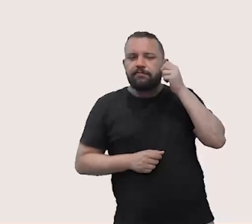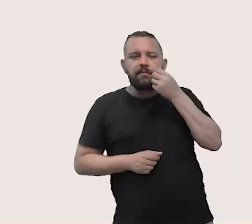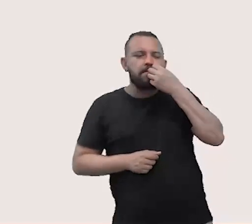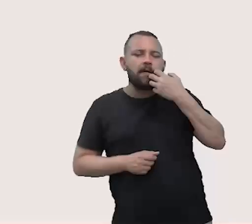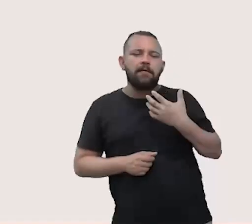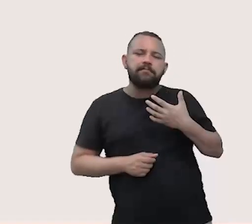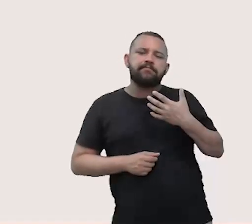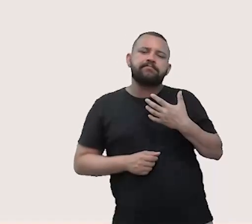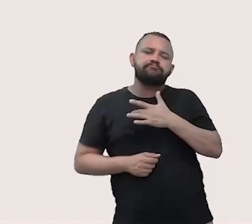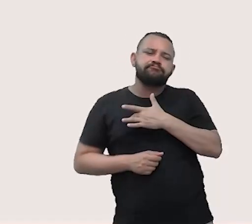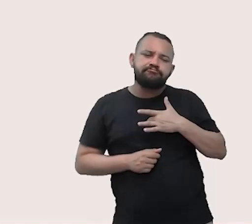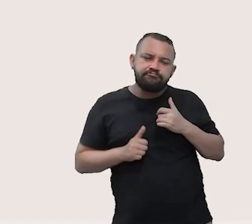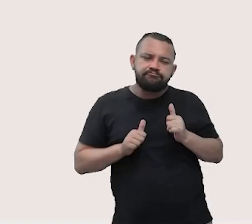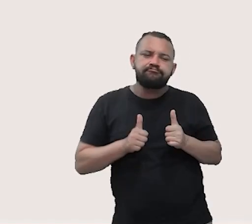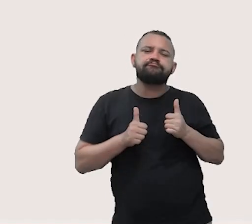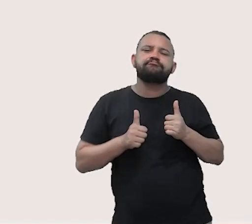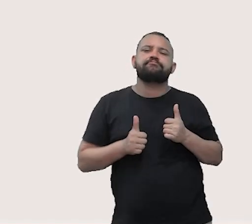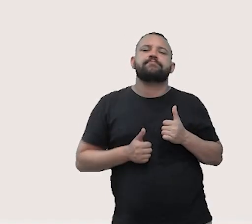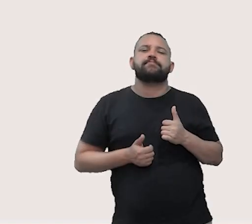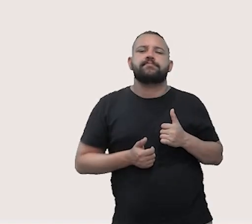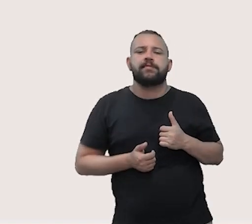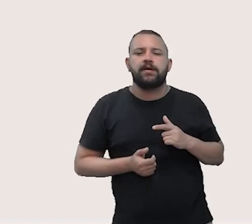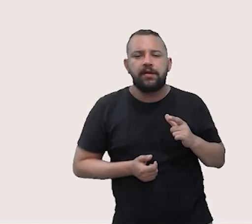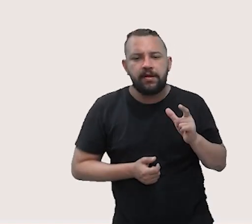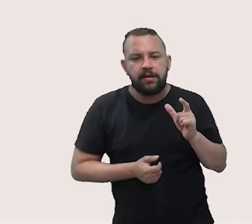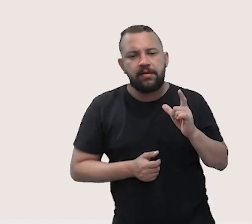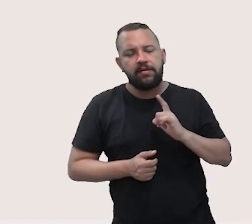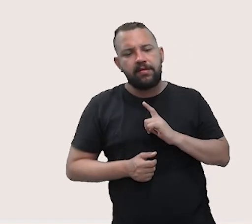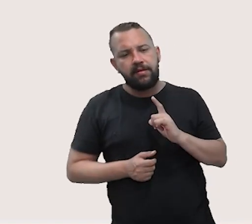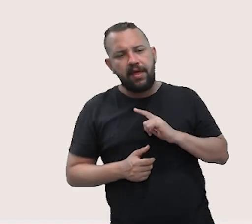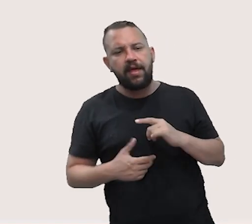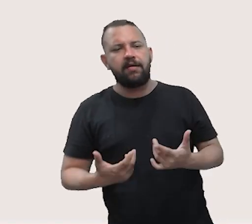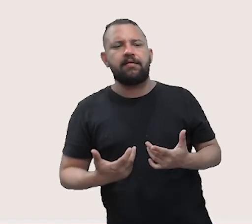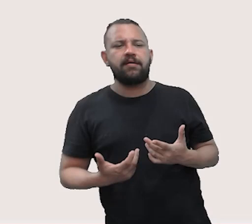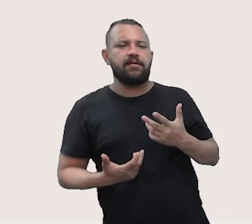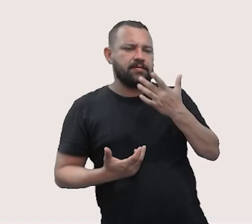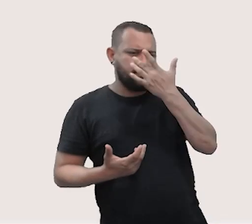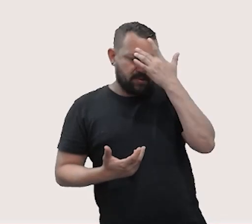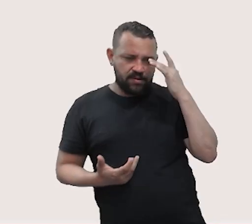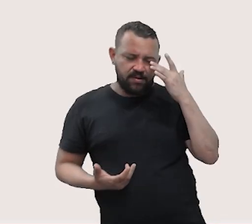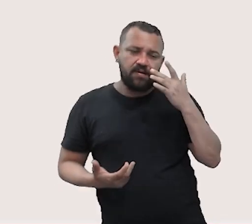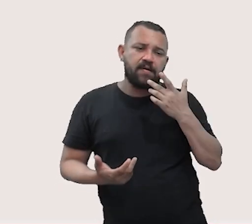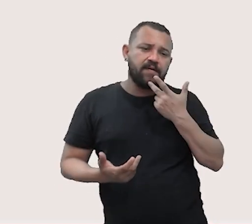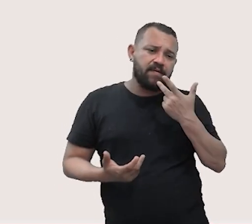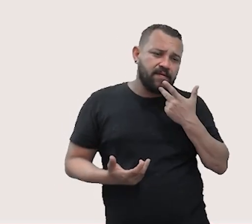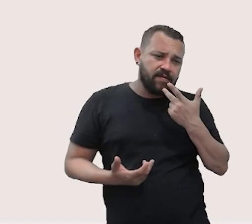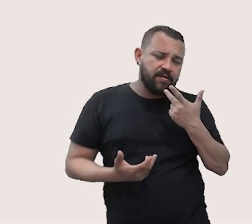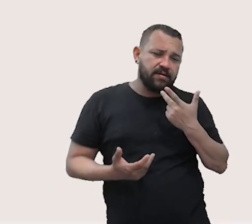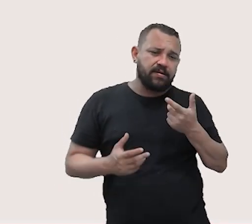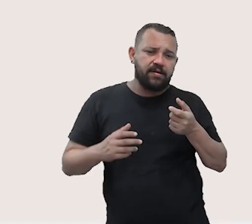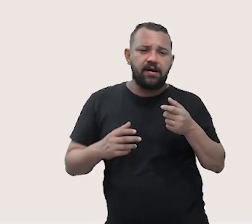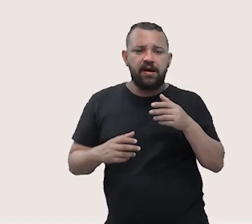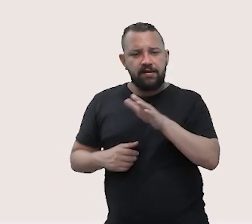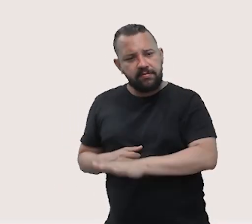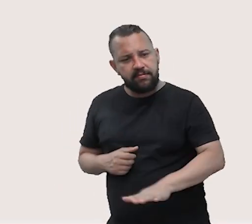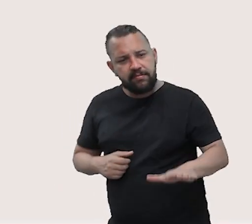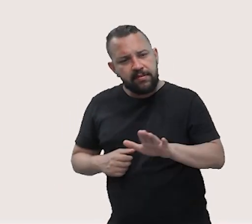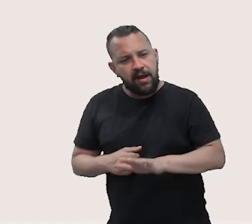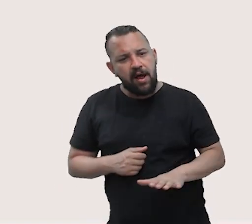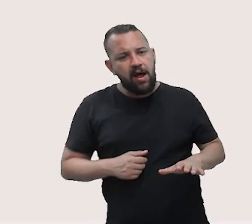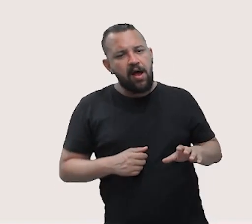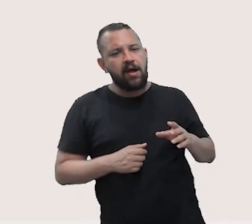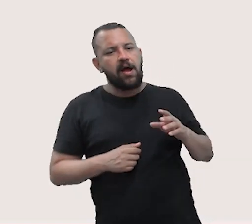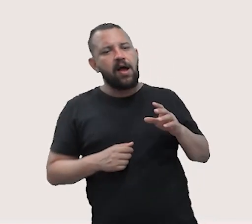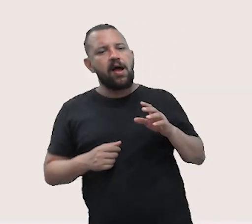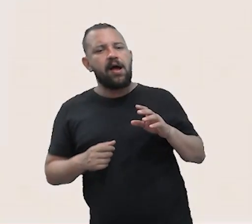nível sonoro. Por exemplo, existe uma falácia muito grande em que as pessoas atribuem às crianças com espectro autista, que